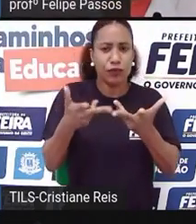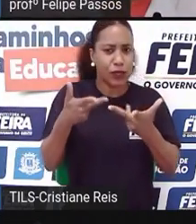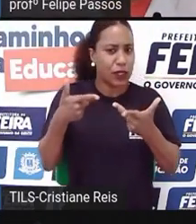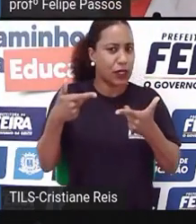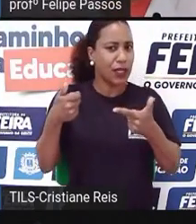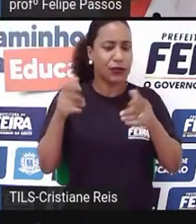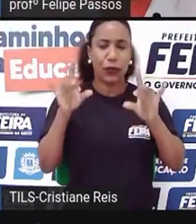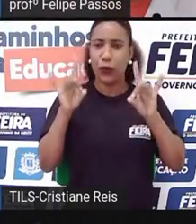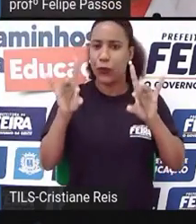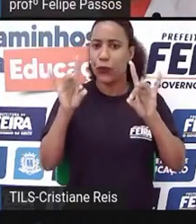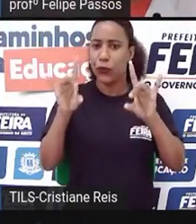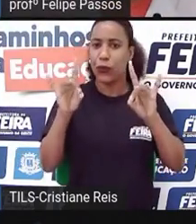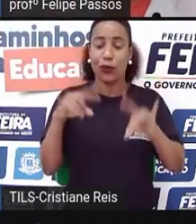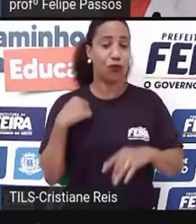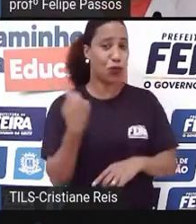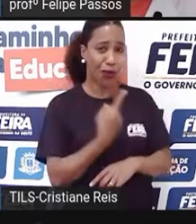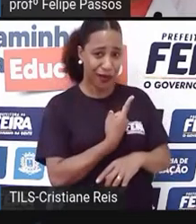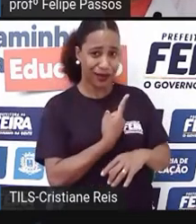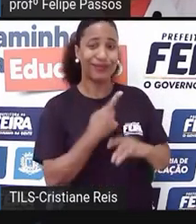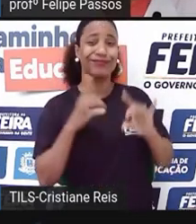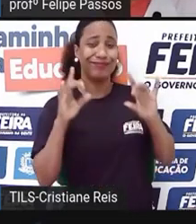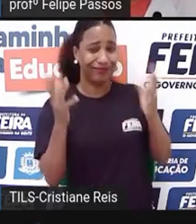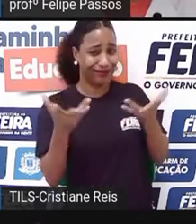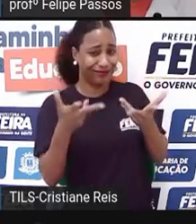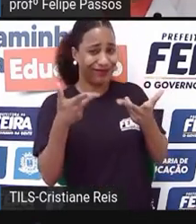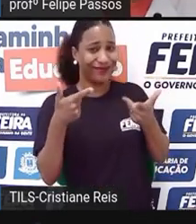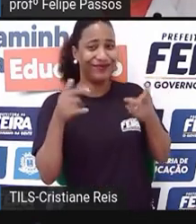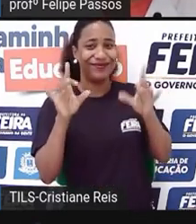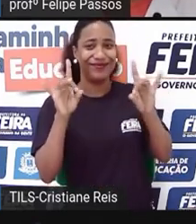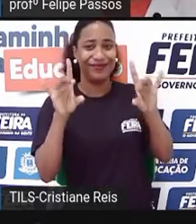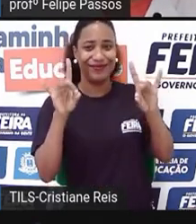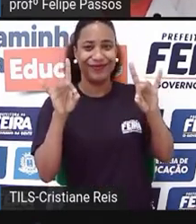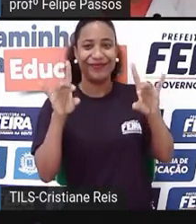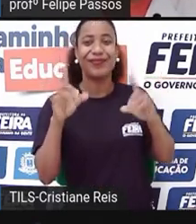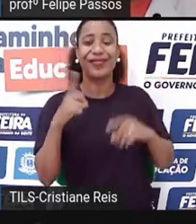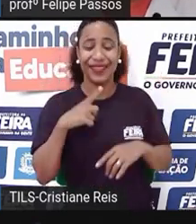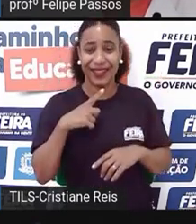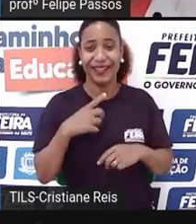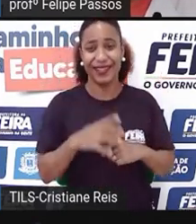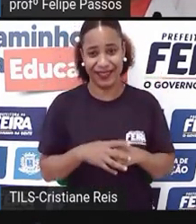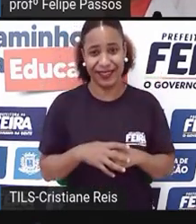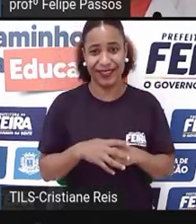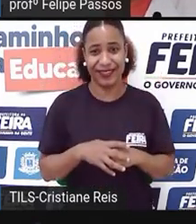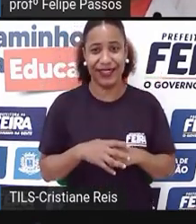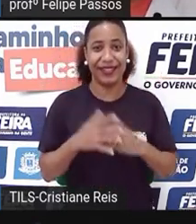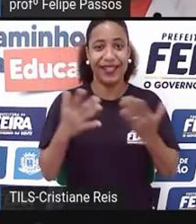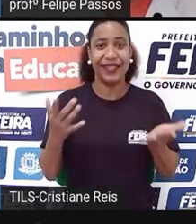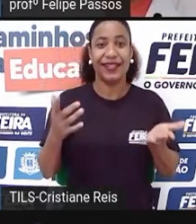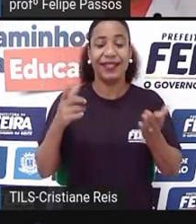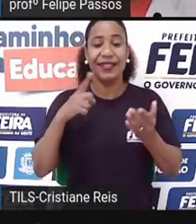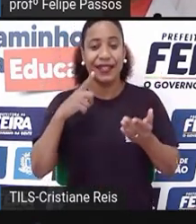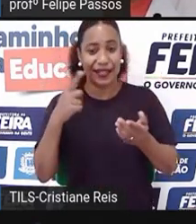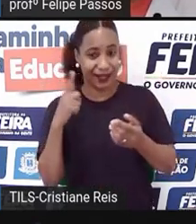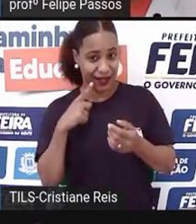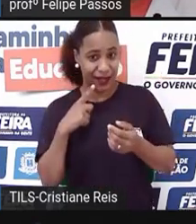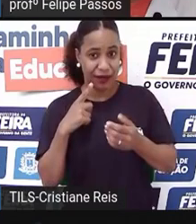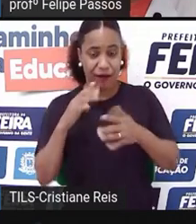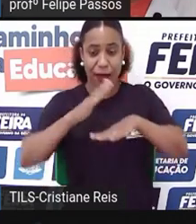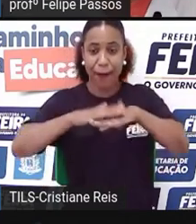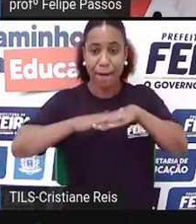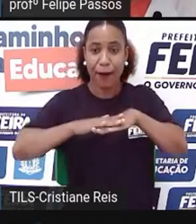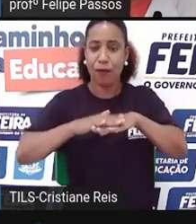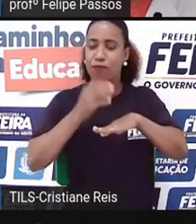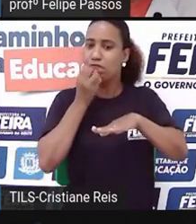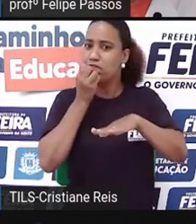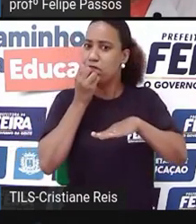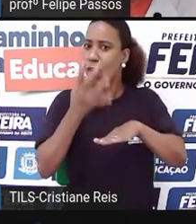nós temos competências. Quando a gente pega o que a gente tem de melhor, cria, inventa e gera valor, transforma